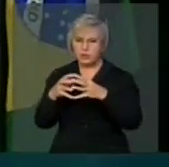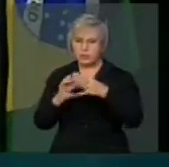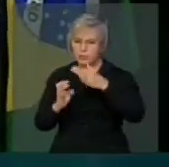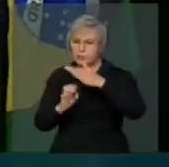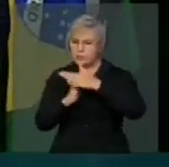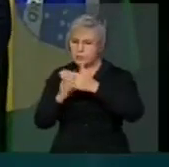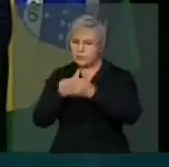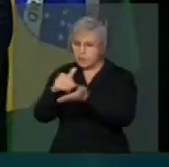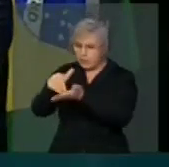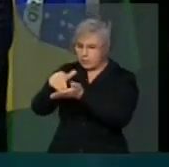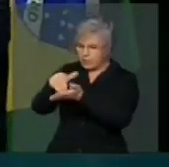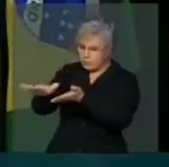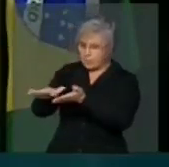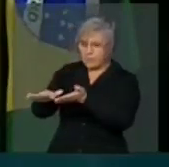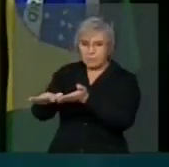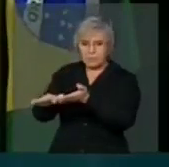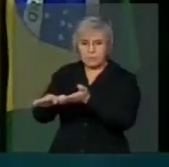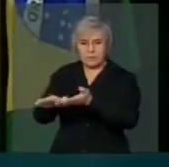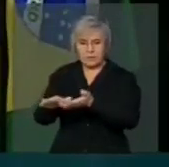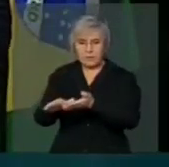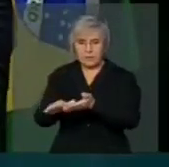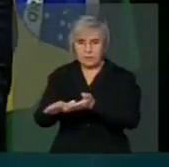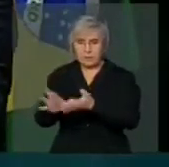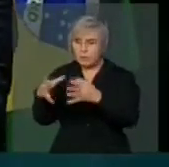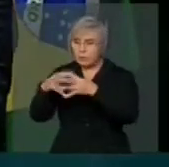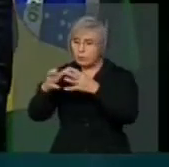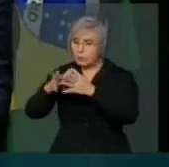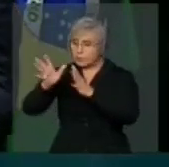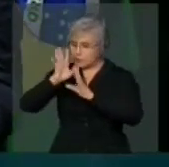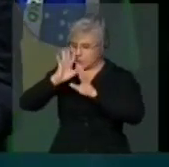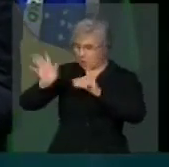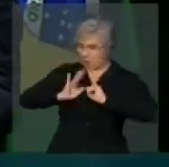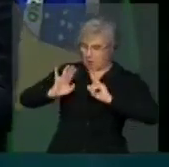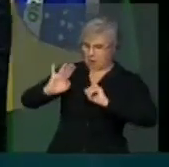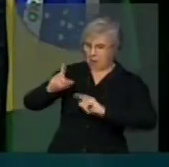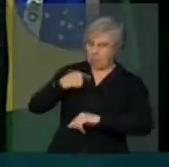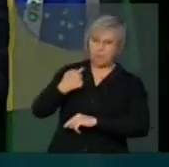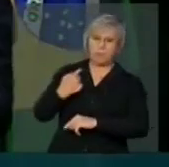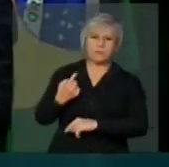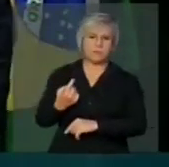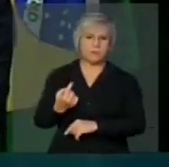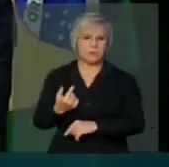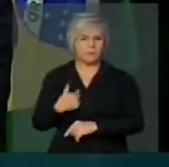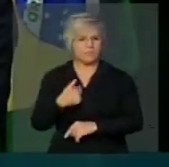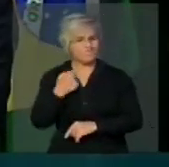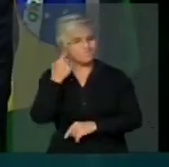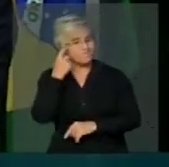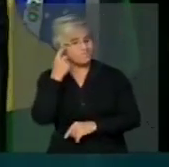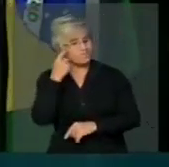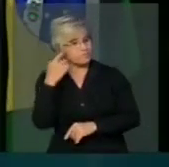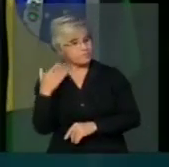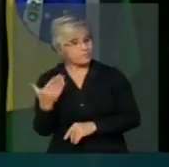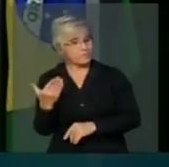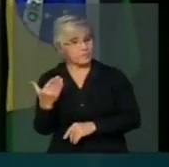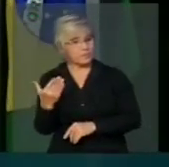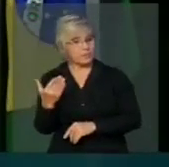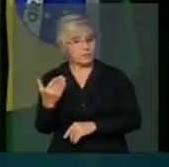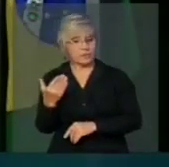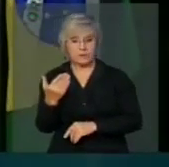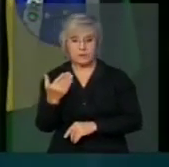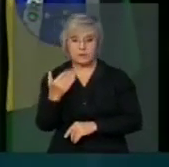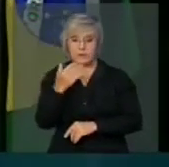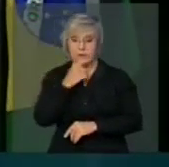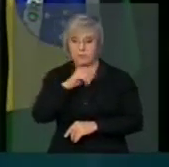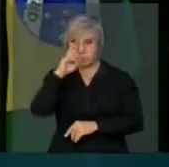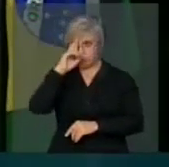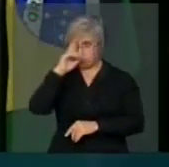grupo que até me juraram de morte? Eu acho, ministro Teori Savasco, que vossa excelência não leu